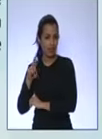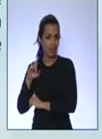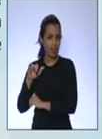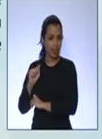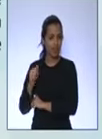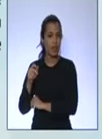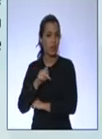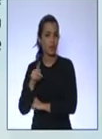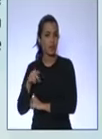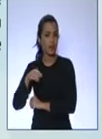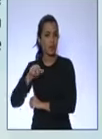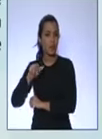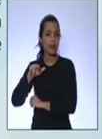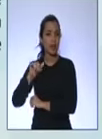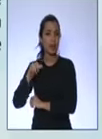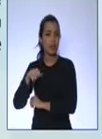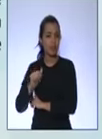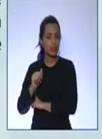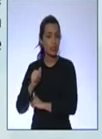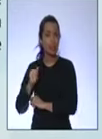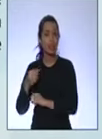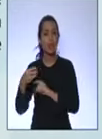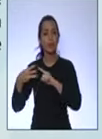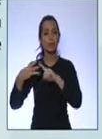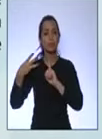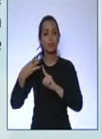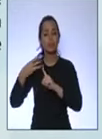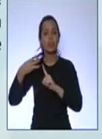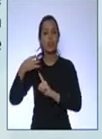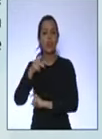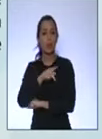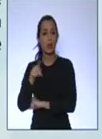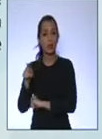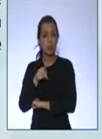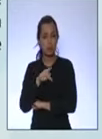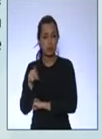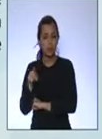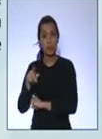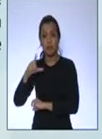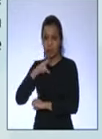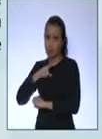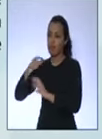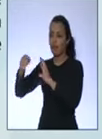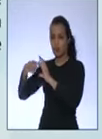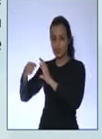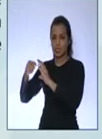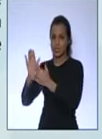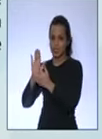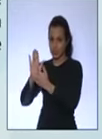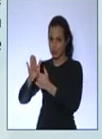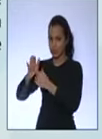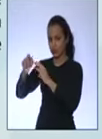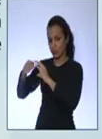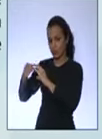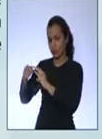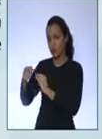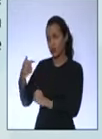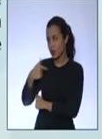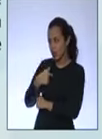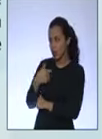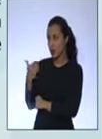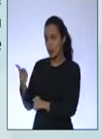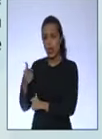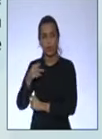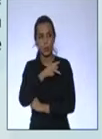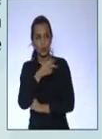professora Mariana, que vai ter um vídeo, que vai ter a apresentação de um vídeo, eu, a professora Milene, o professor Sérgio, que também está